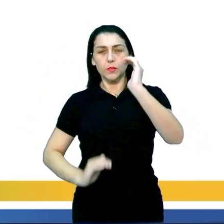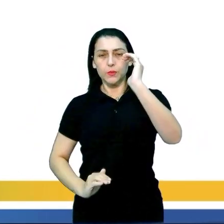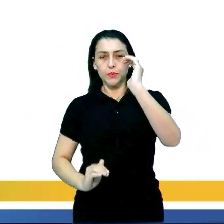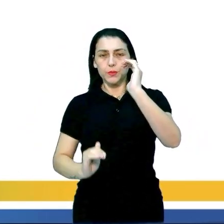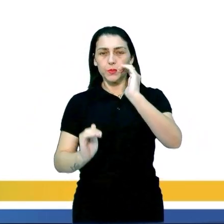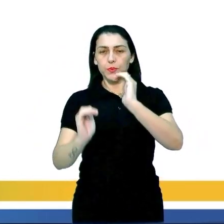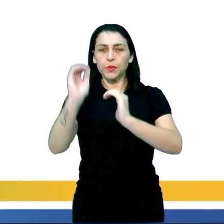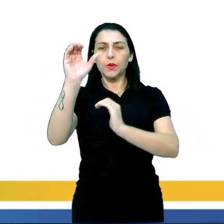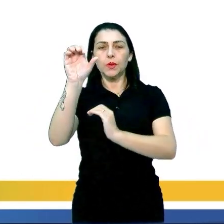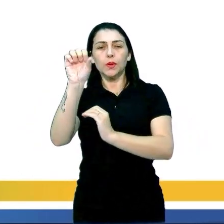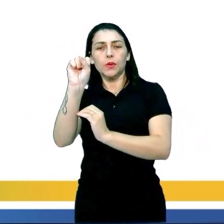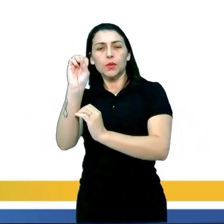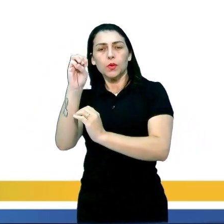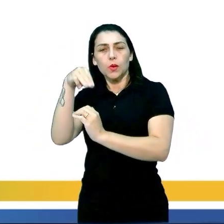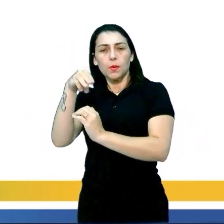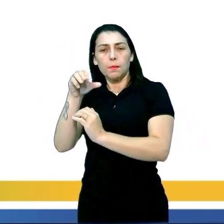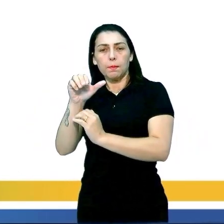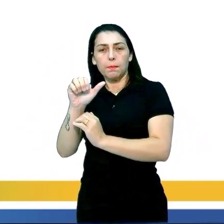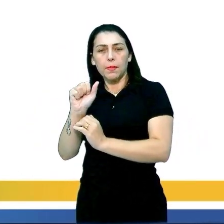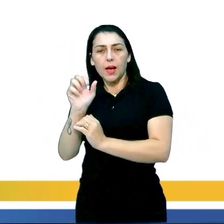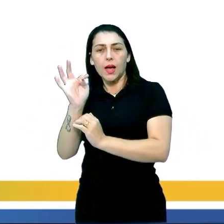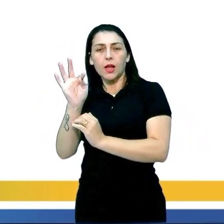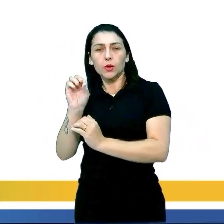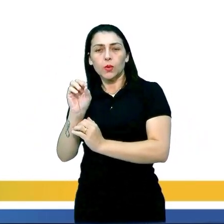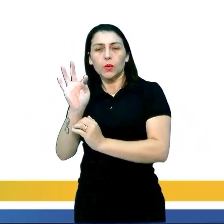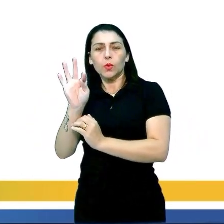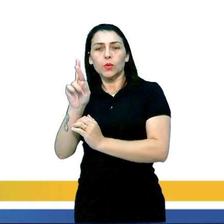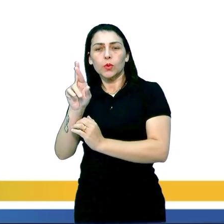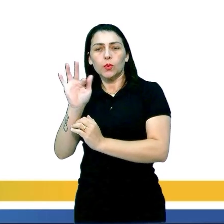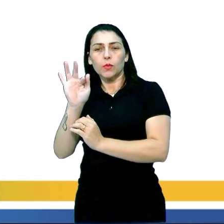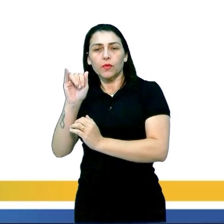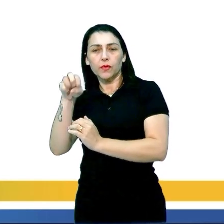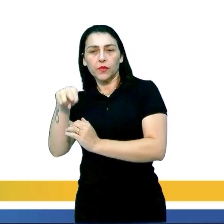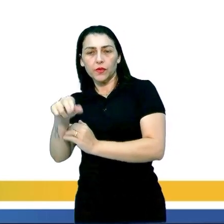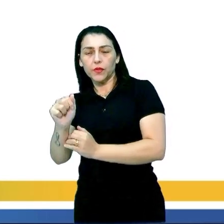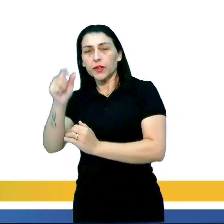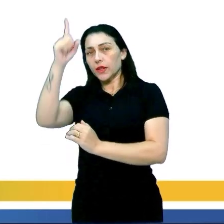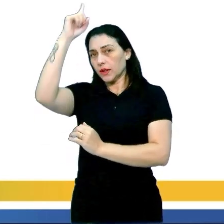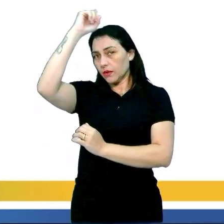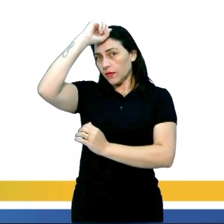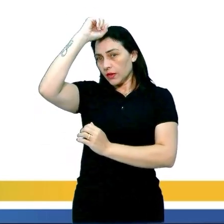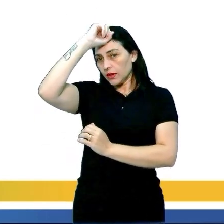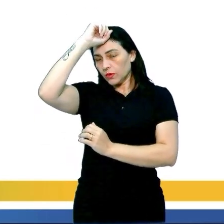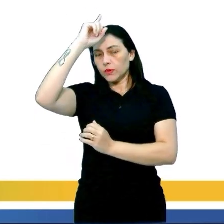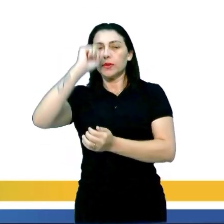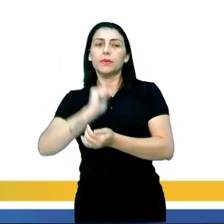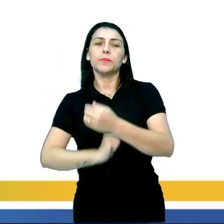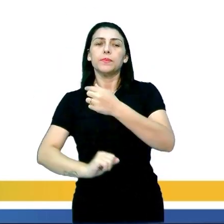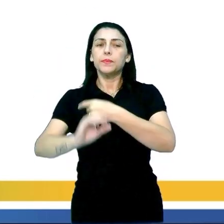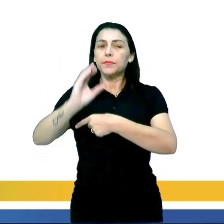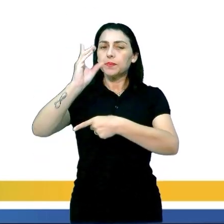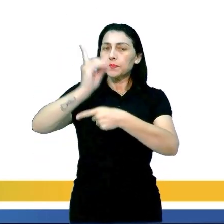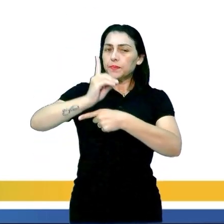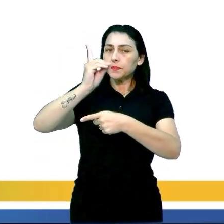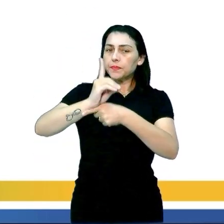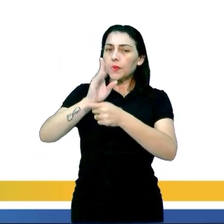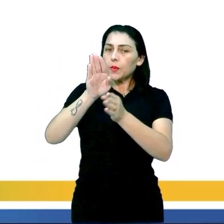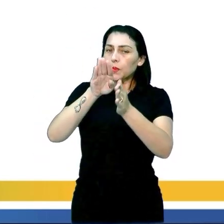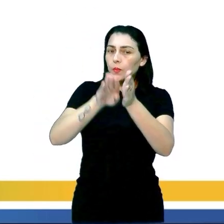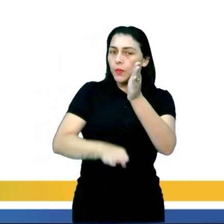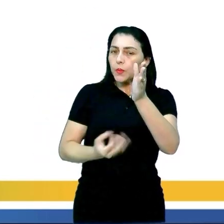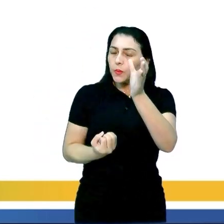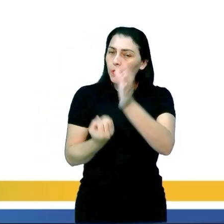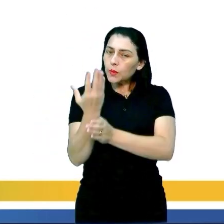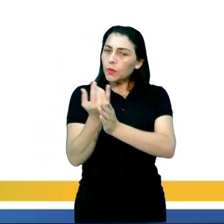C, do aumento da concentração da somatotrofina na fase adulta. Alternativa D,